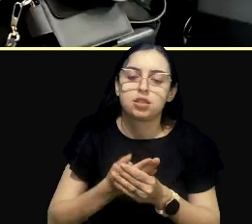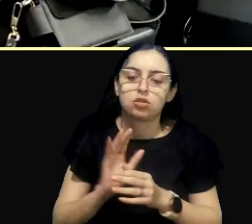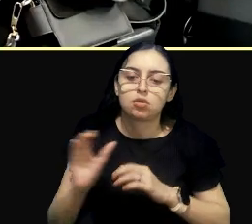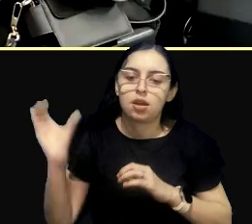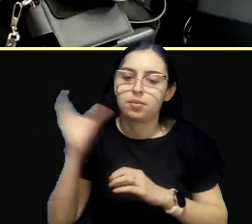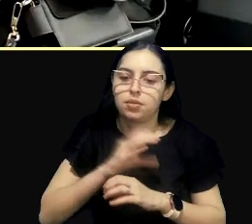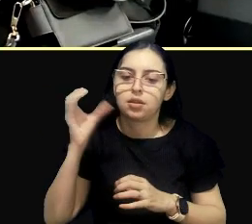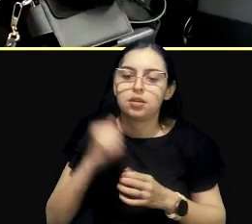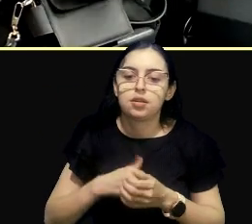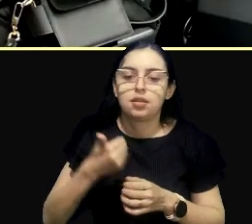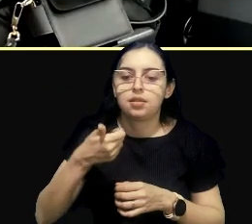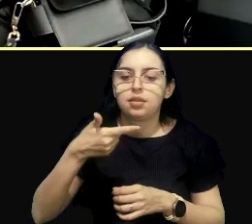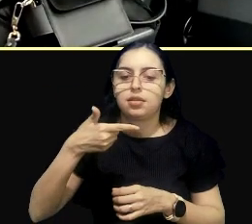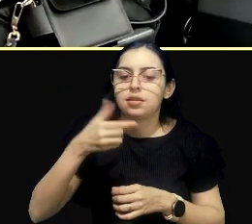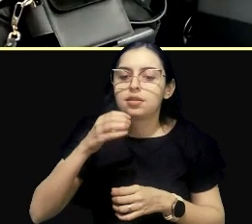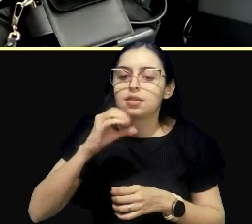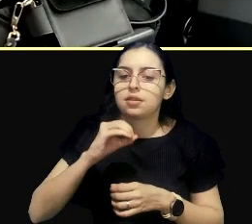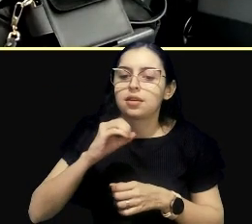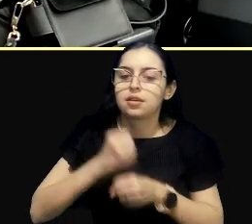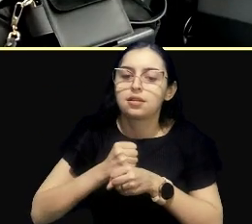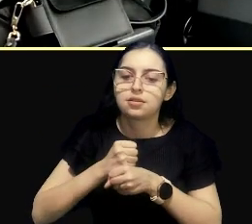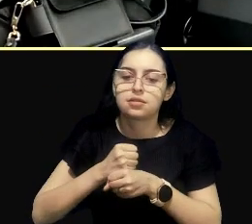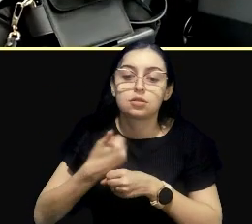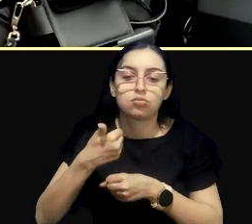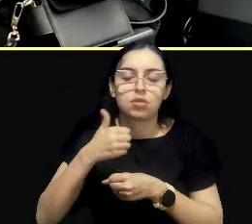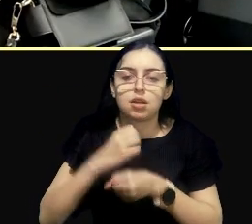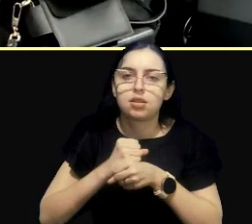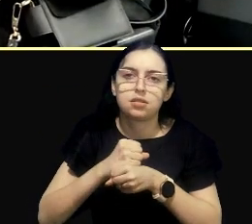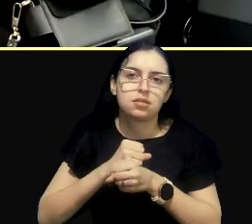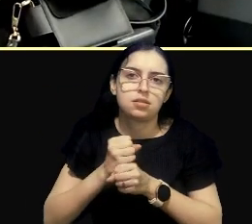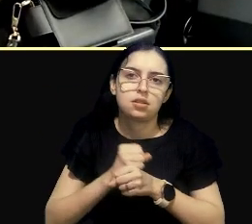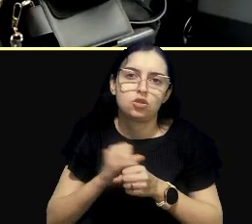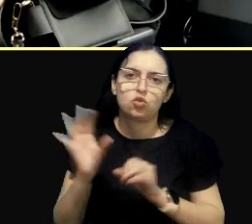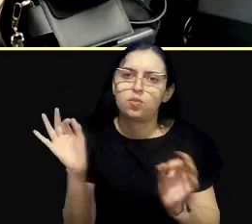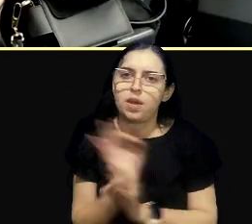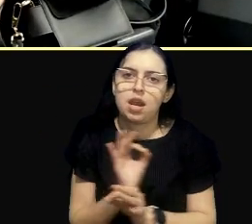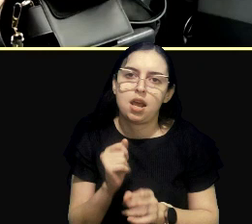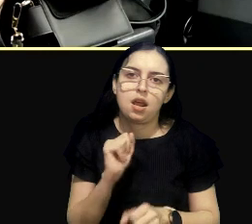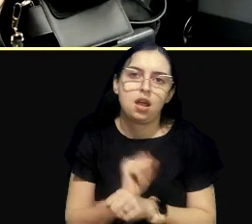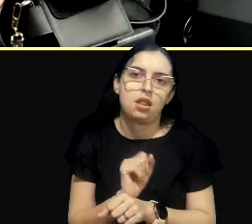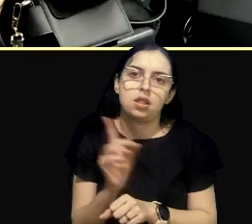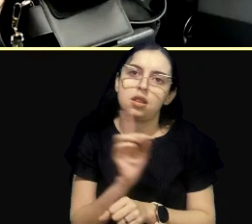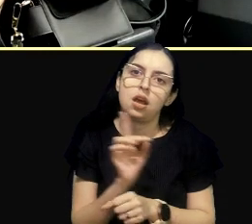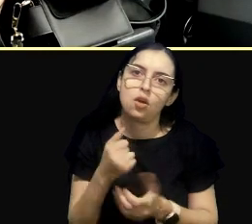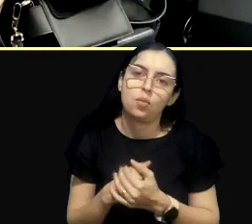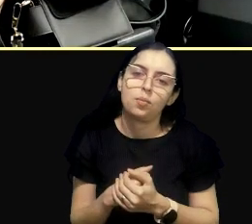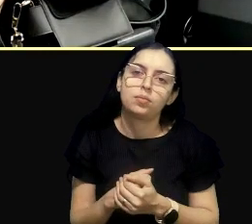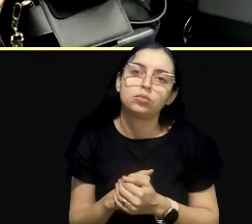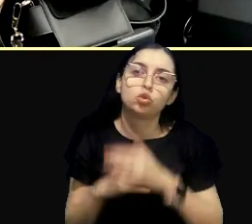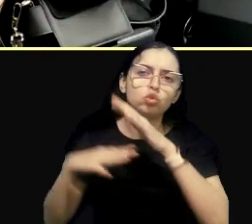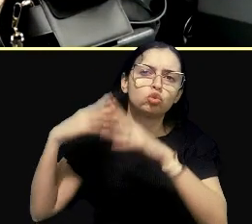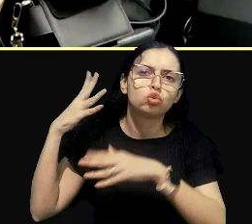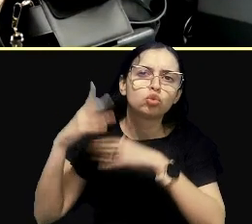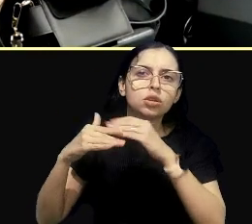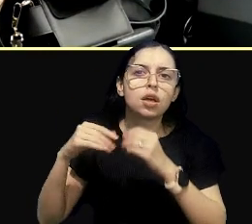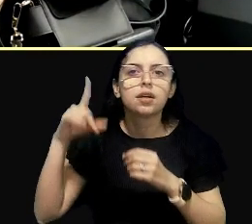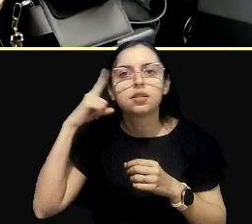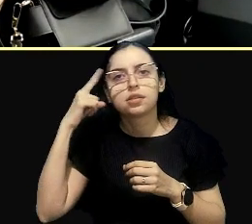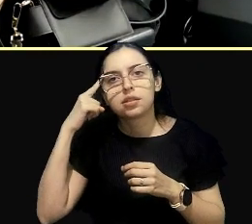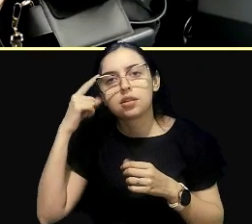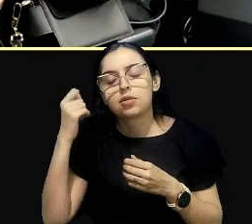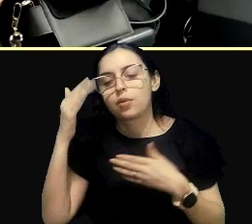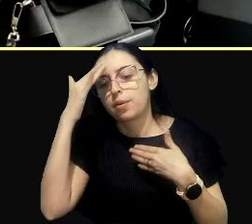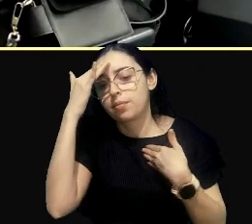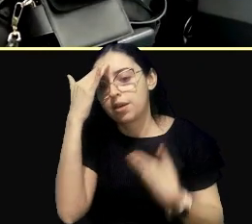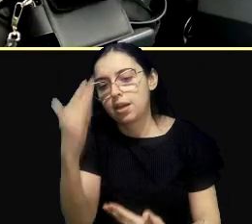não pode esperar 10 anos, vamos suspender 10 anos aqui. Então, tudo isso traz essas ideias, e queria agradecer